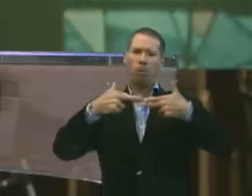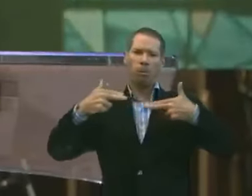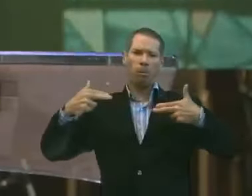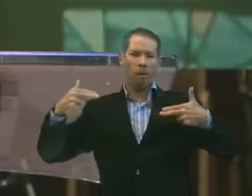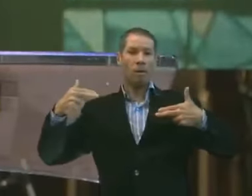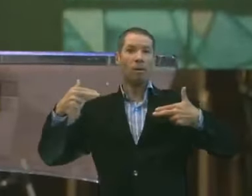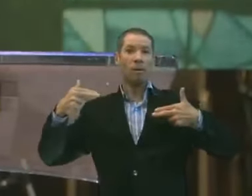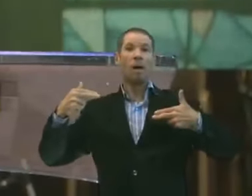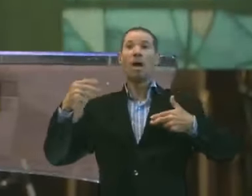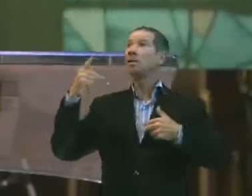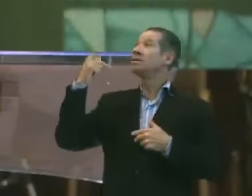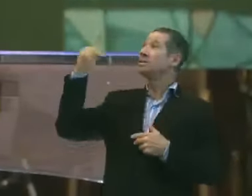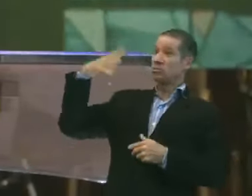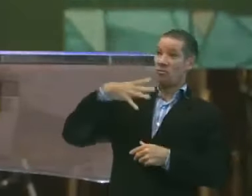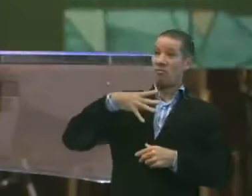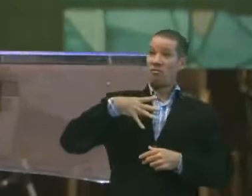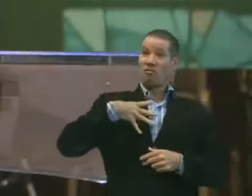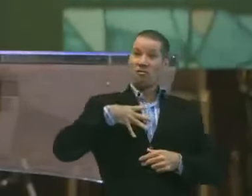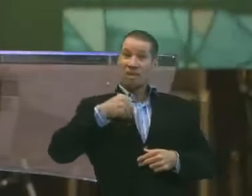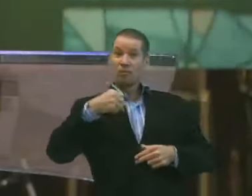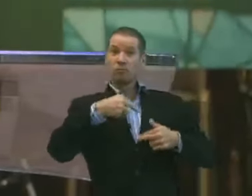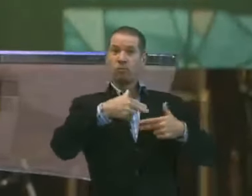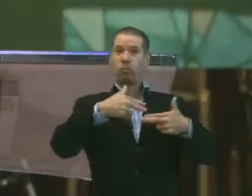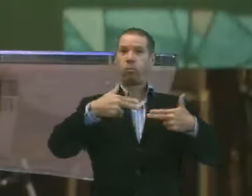destinadas aos seus filhos e filhas.